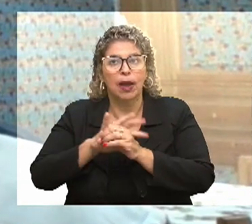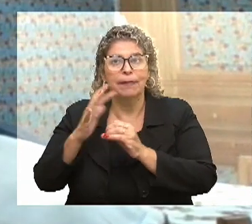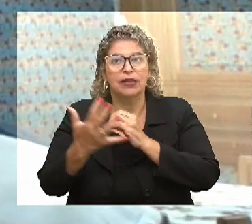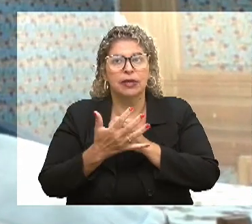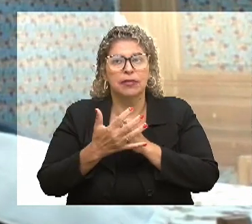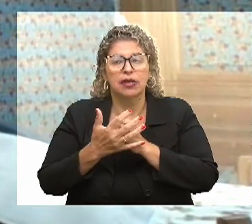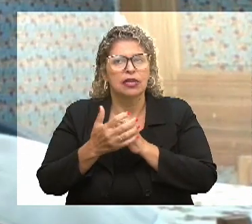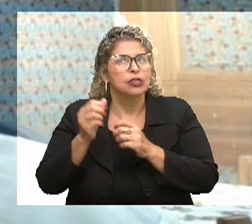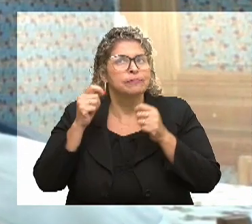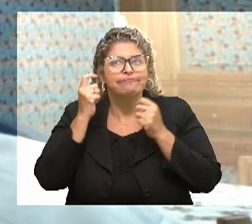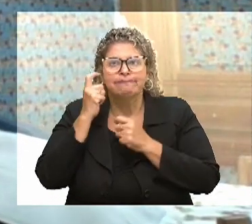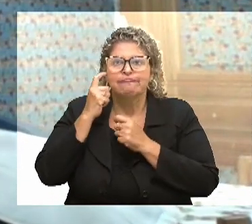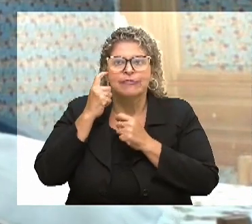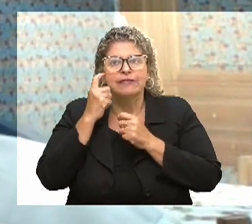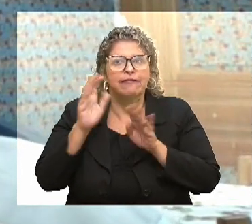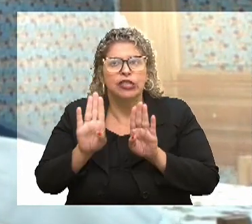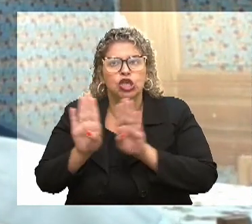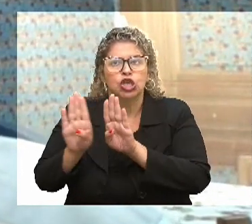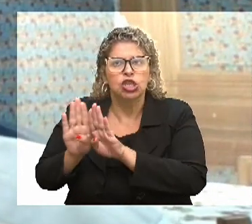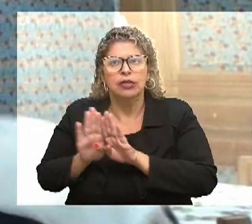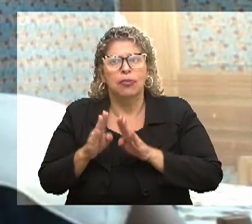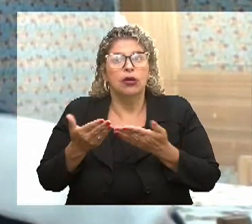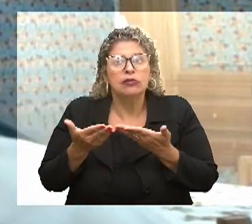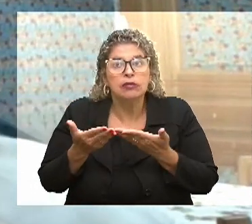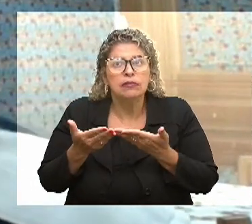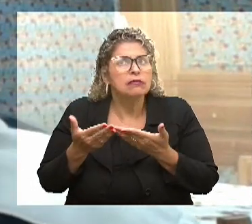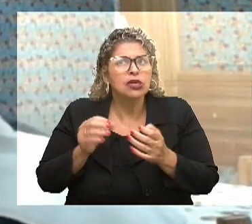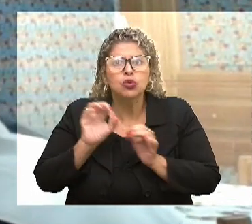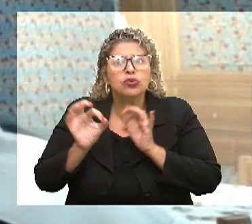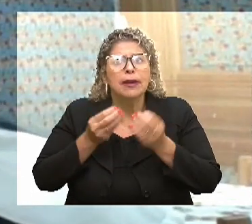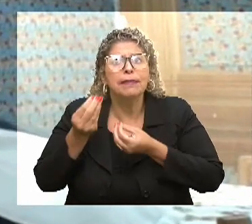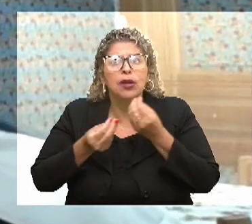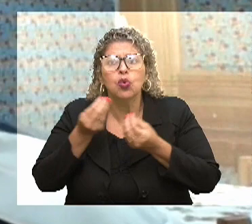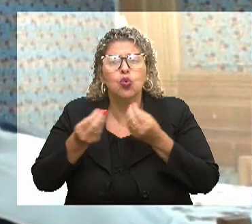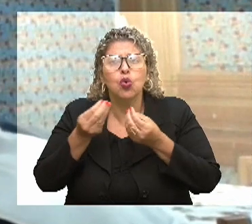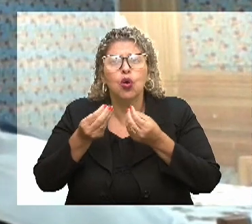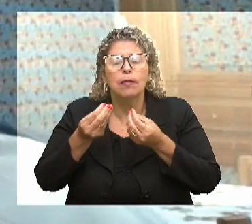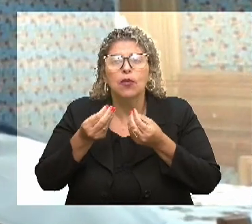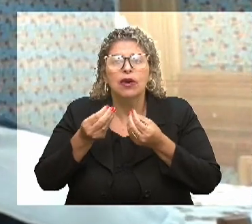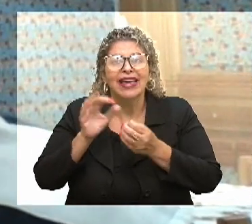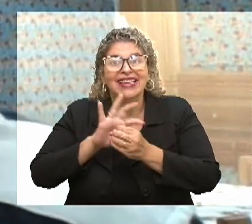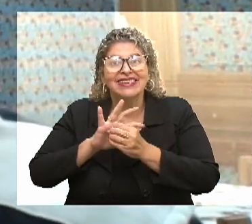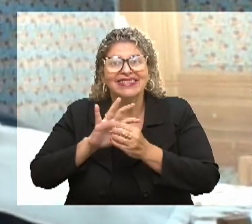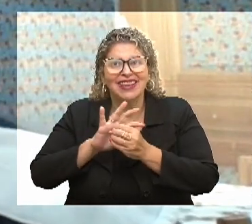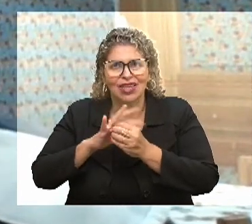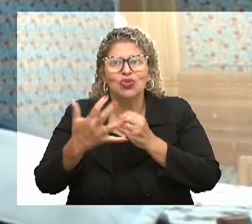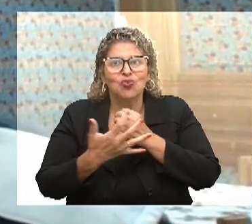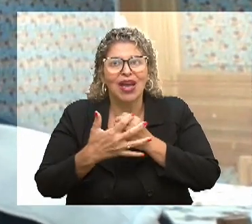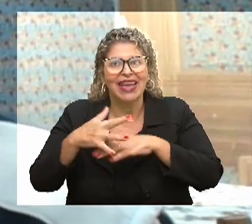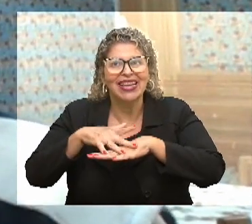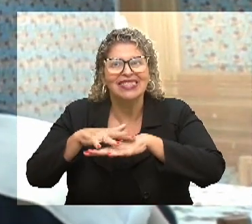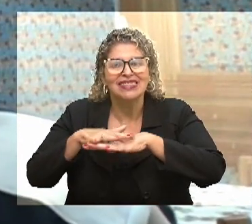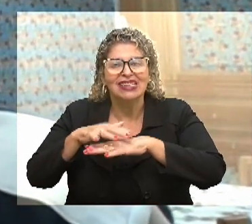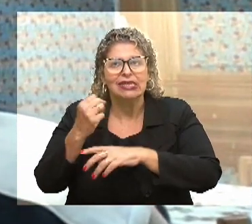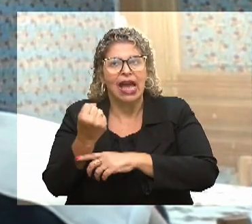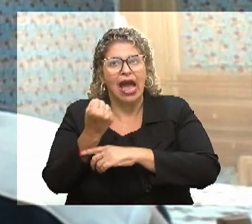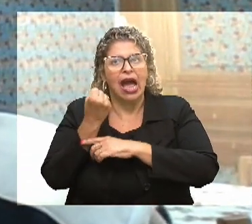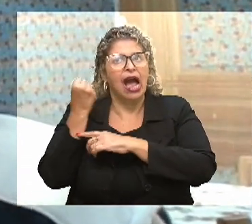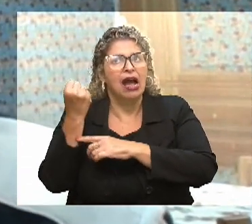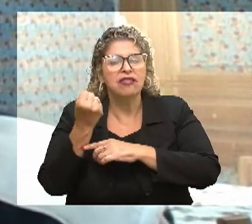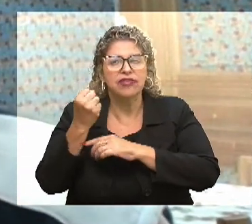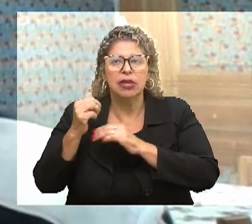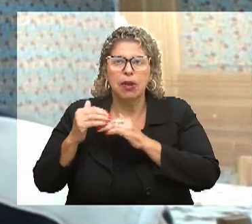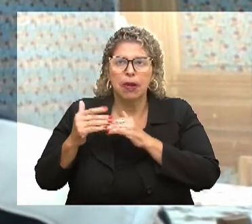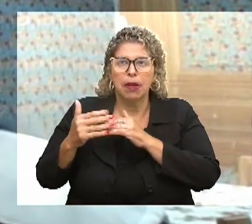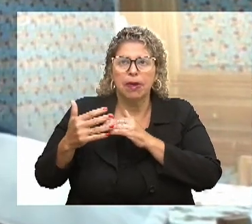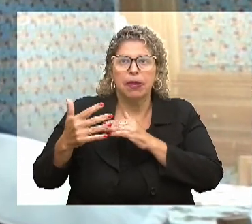pensou em fechar as portas e porque a gente não sabia até que ponto essa doença era tão grave, né? A foi sabendo